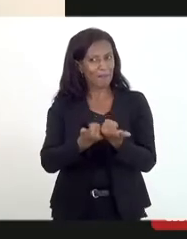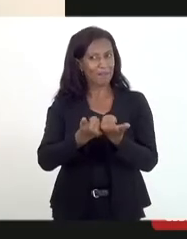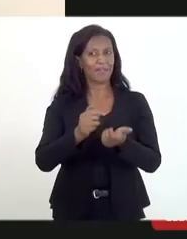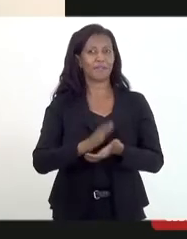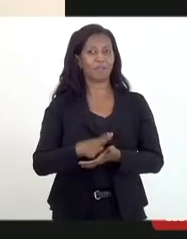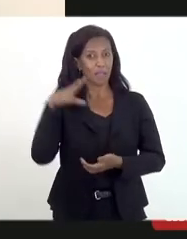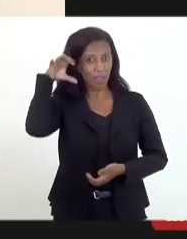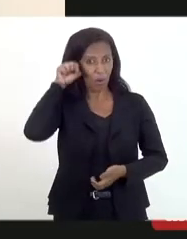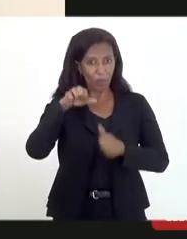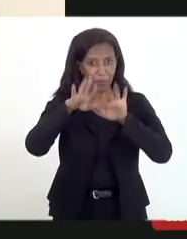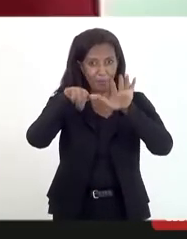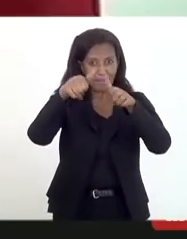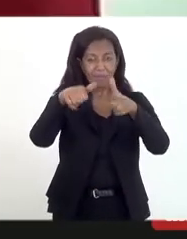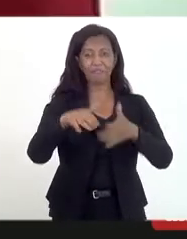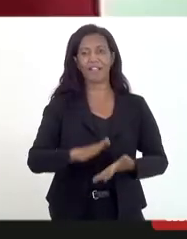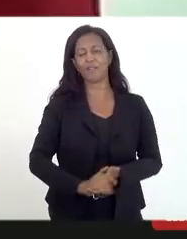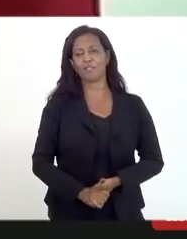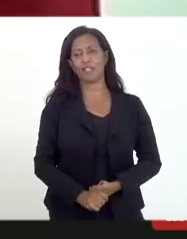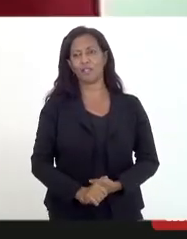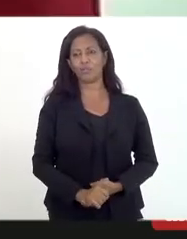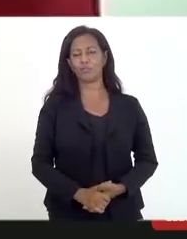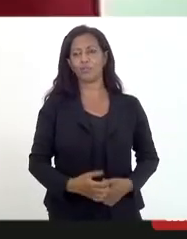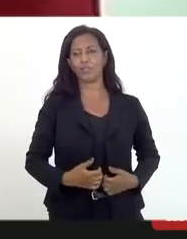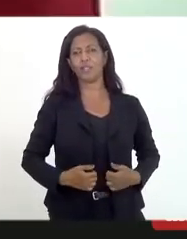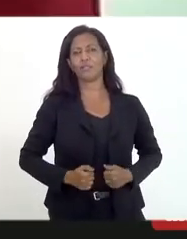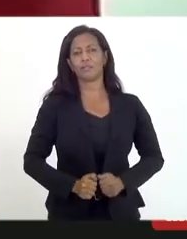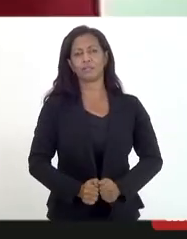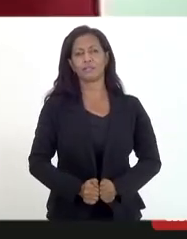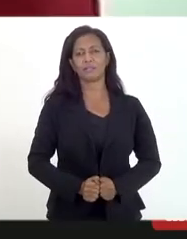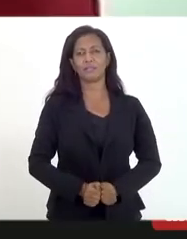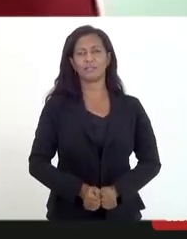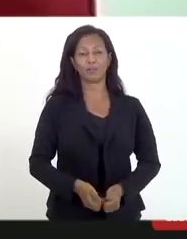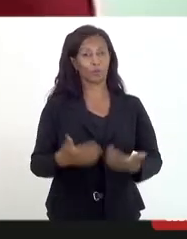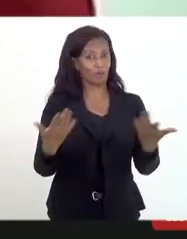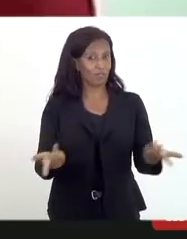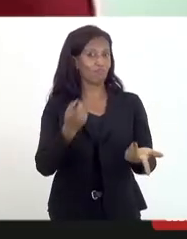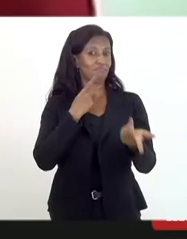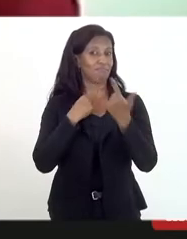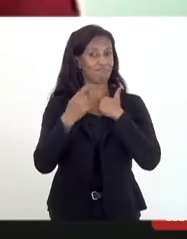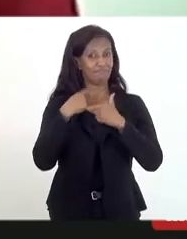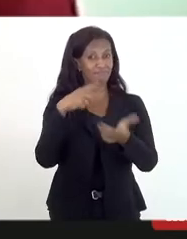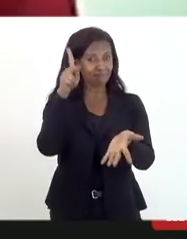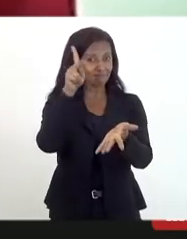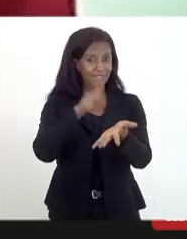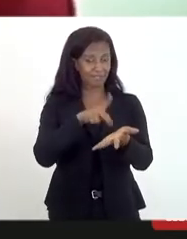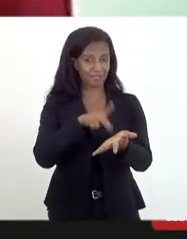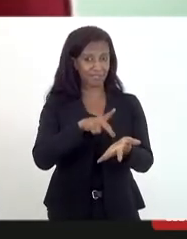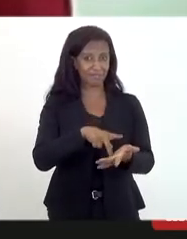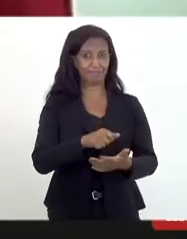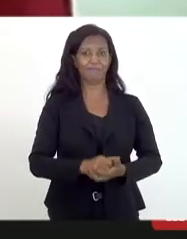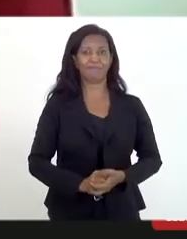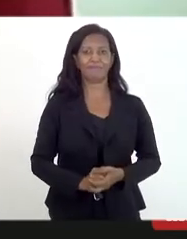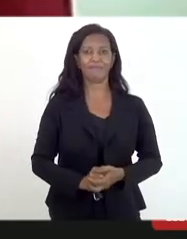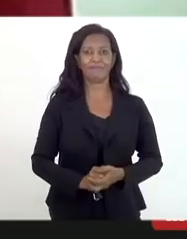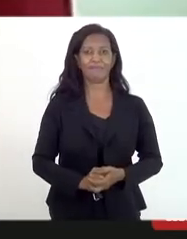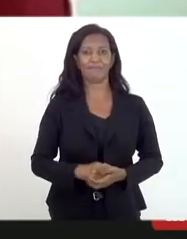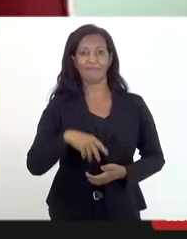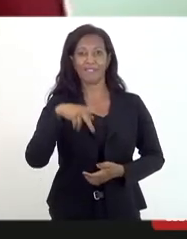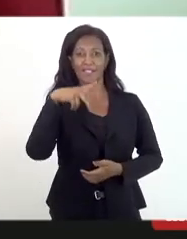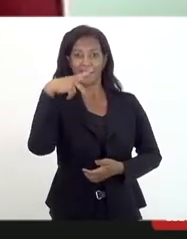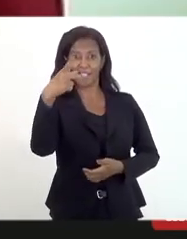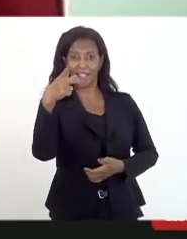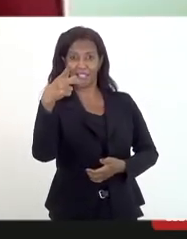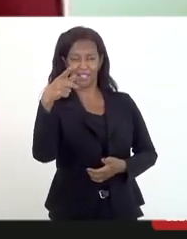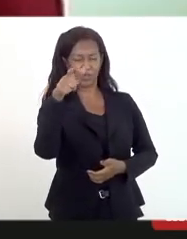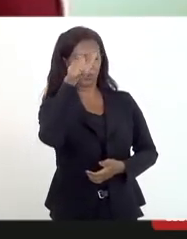se escutando bem? Muitíssimo bem. O a gente deseja, na verdade, doutora Valesca, é que a sua atuação